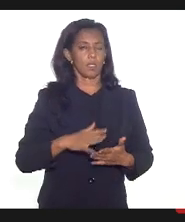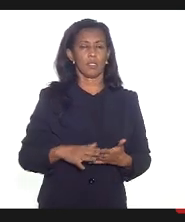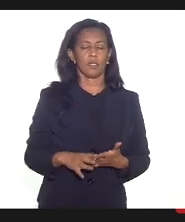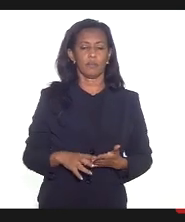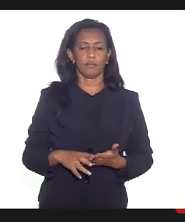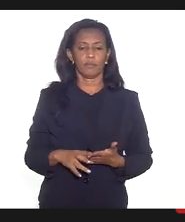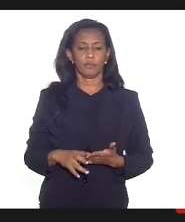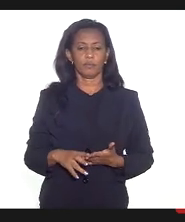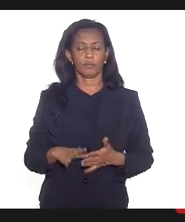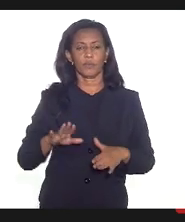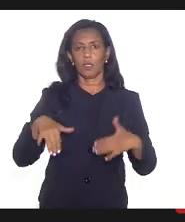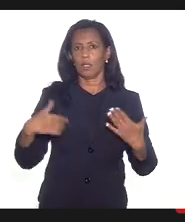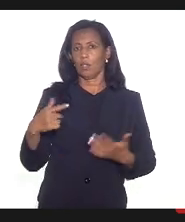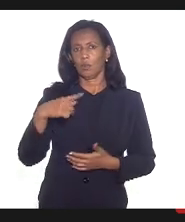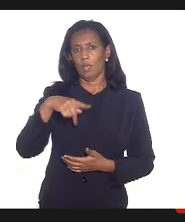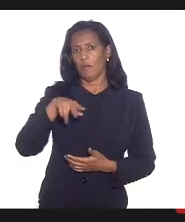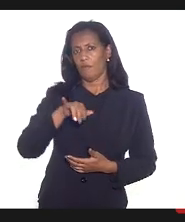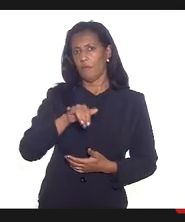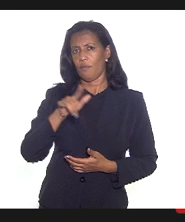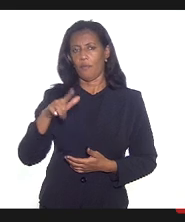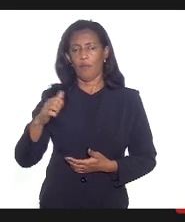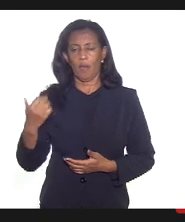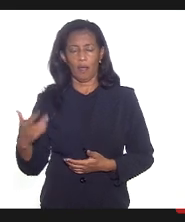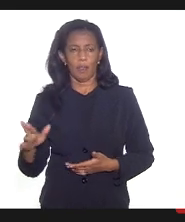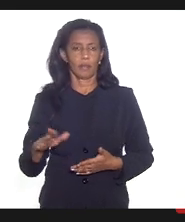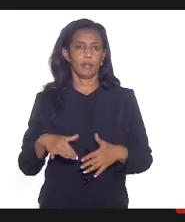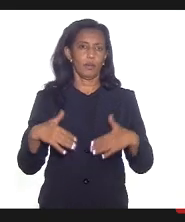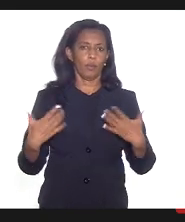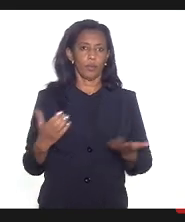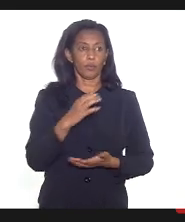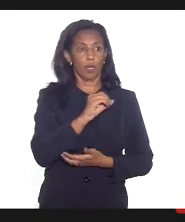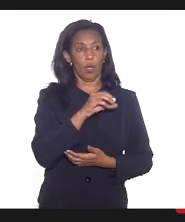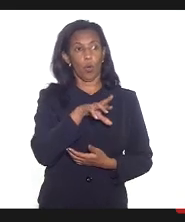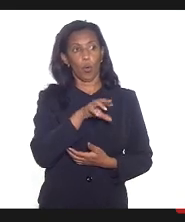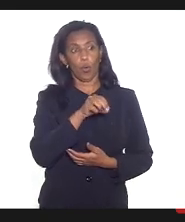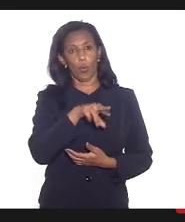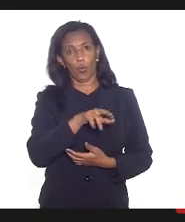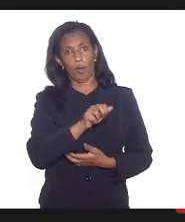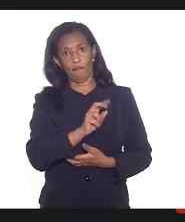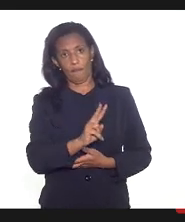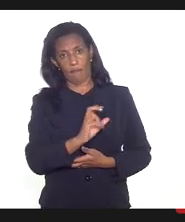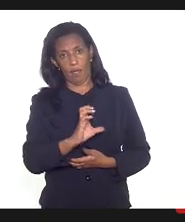tanto da Pfizer quanto da Coronavac né